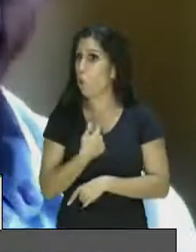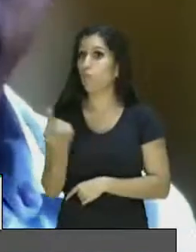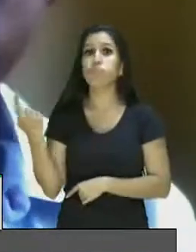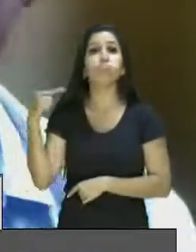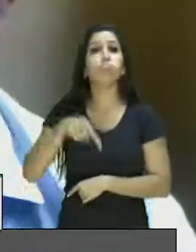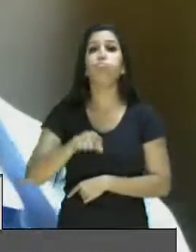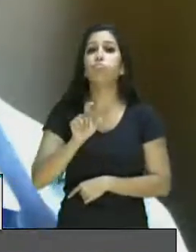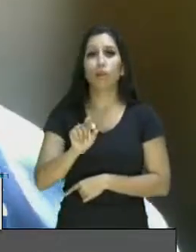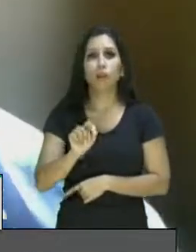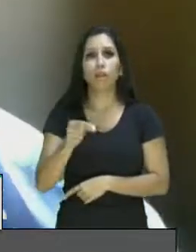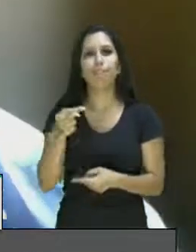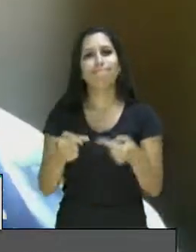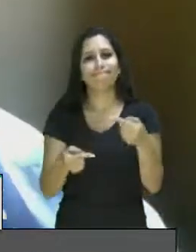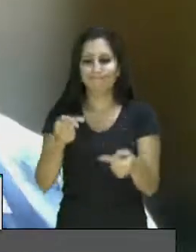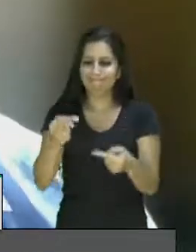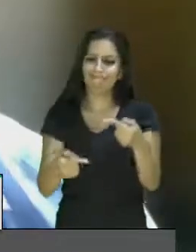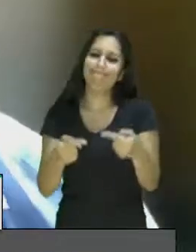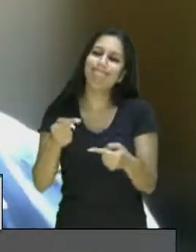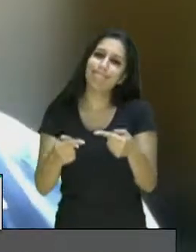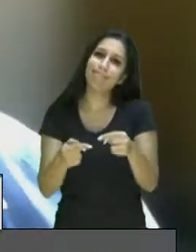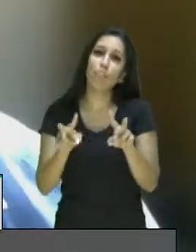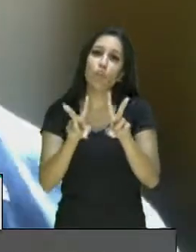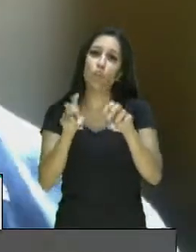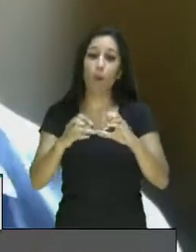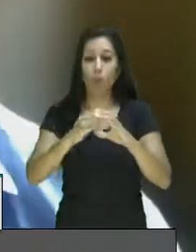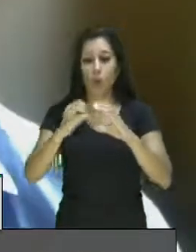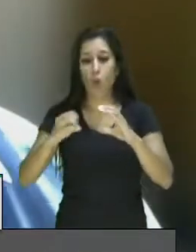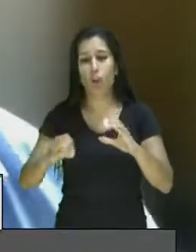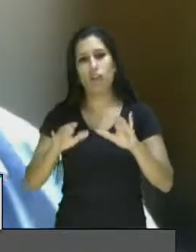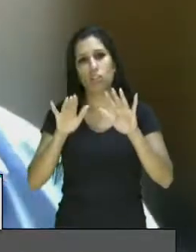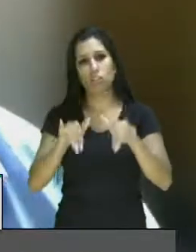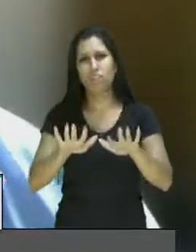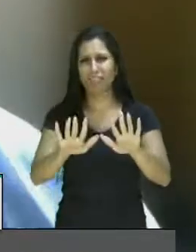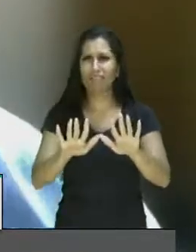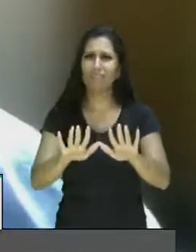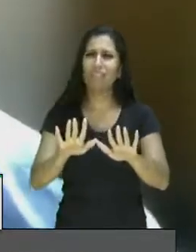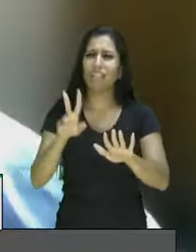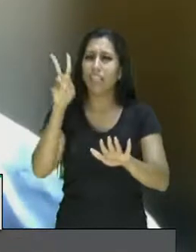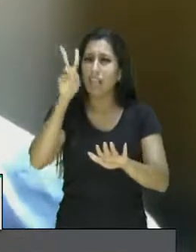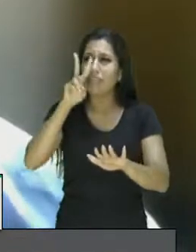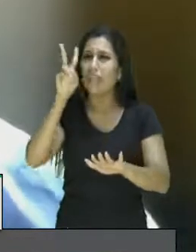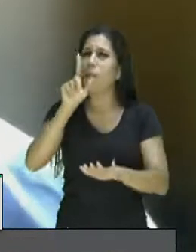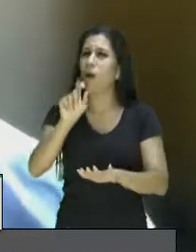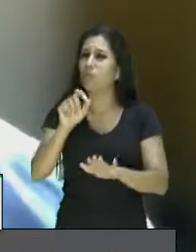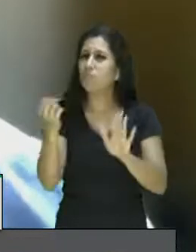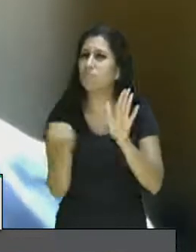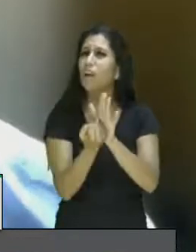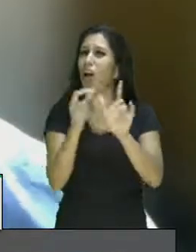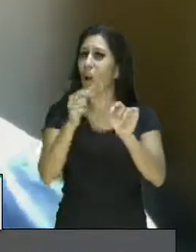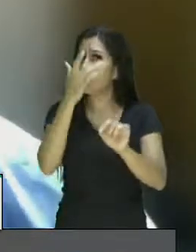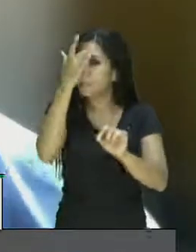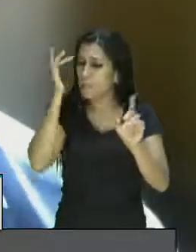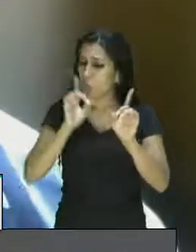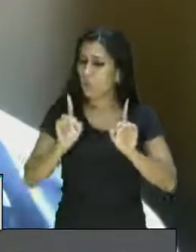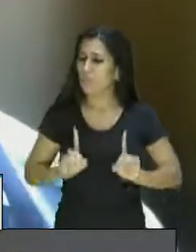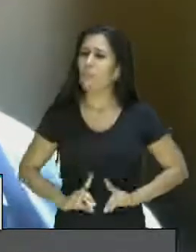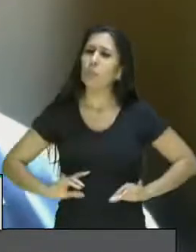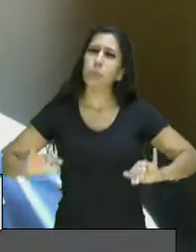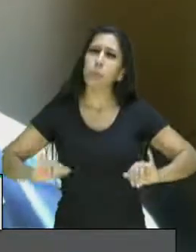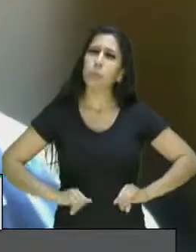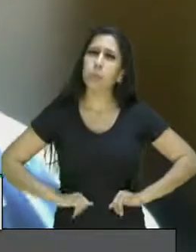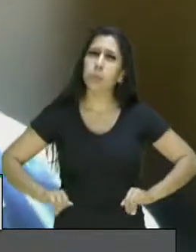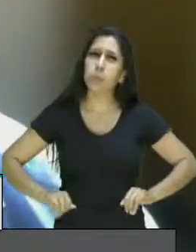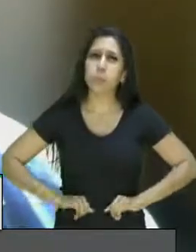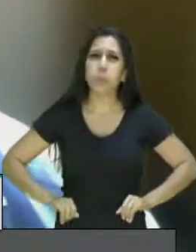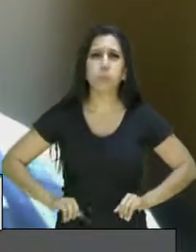fechamento do Conades. É importante ressaltar que, historicamente, as pessoas com deficiência têm sofrido com a exclusão